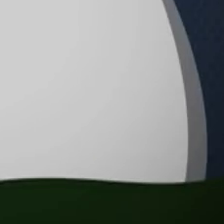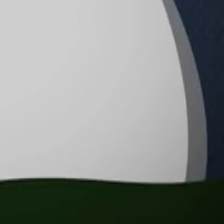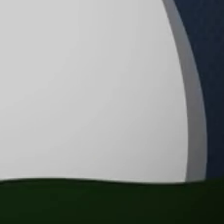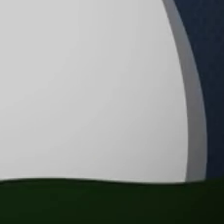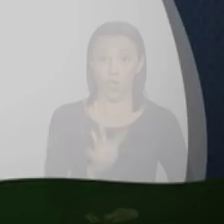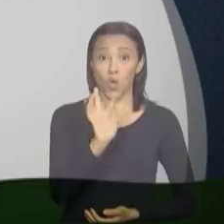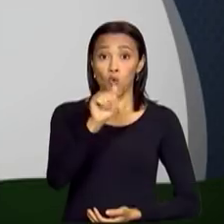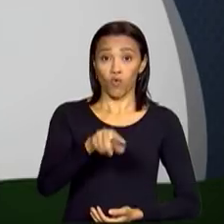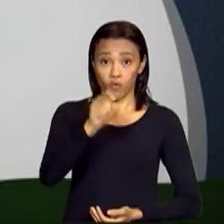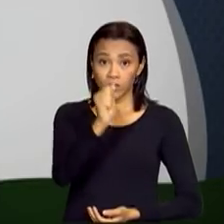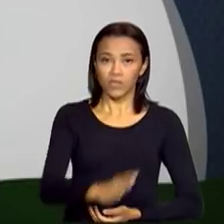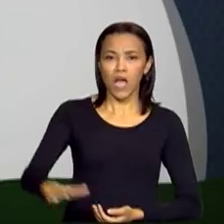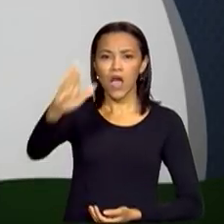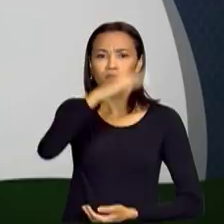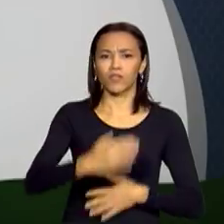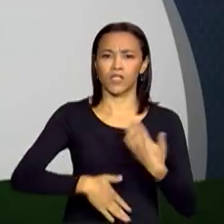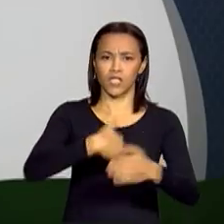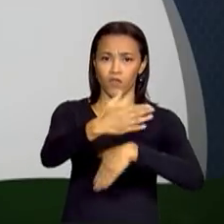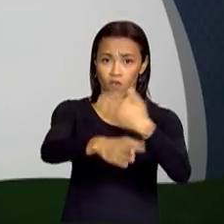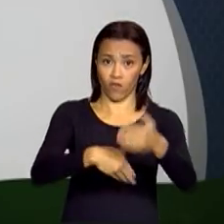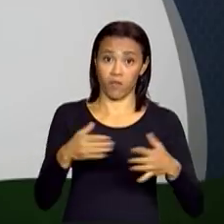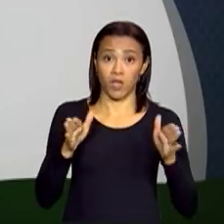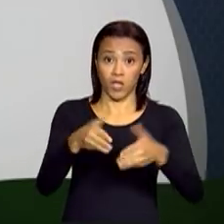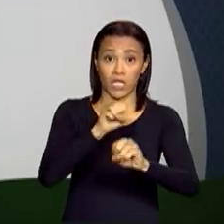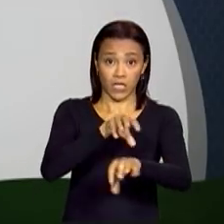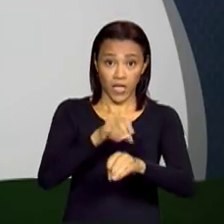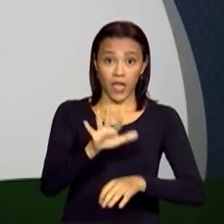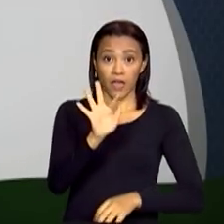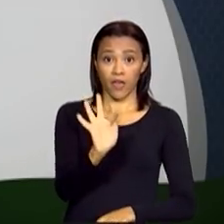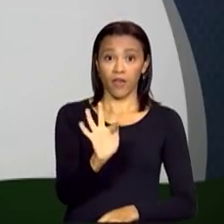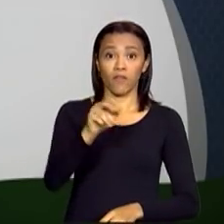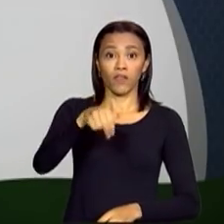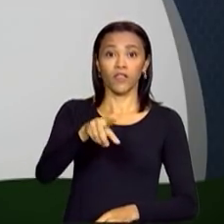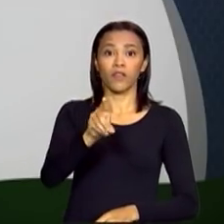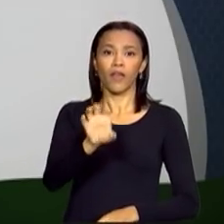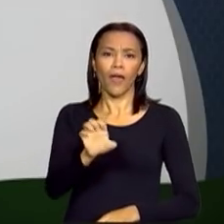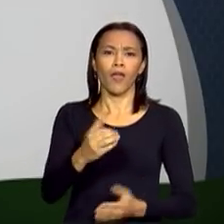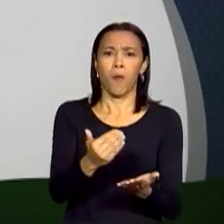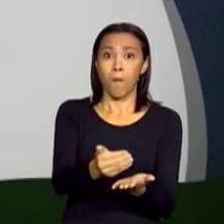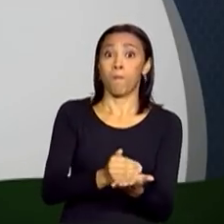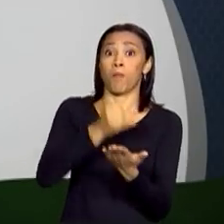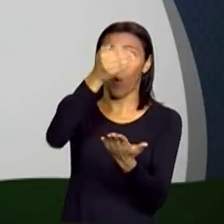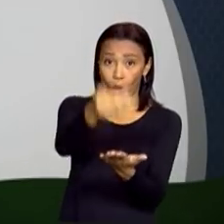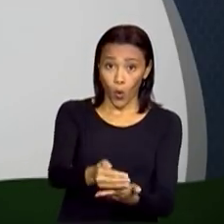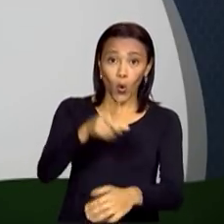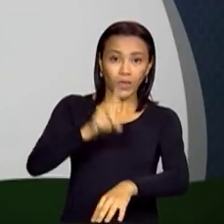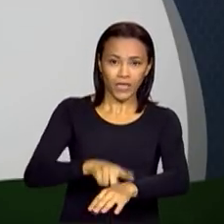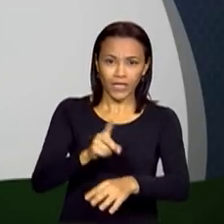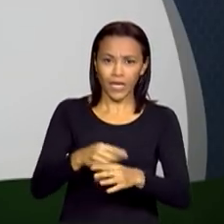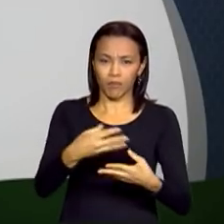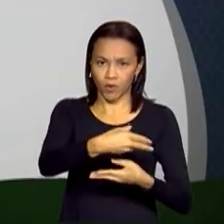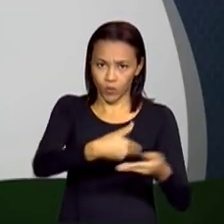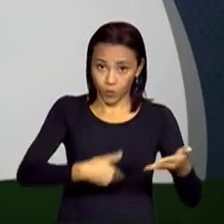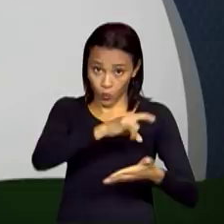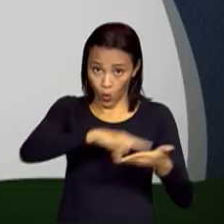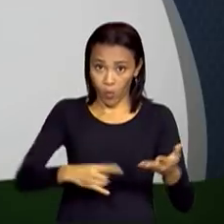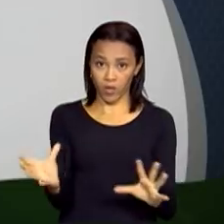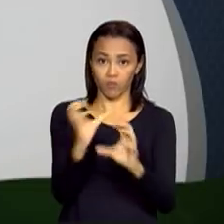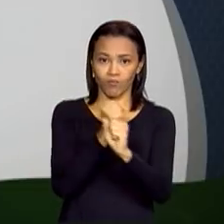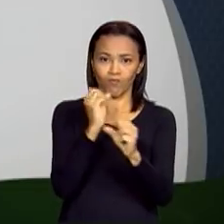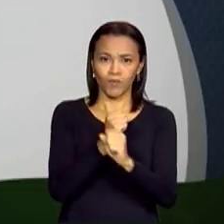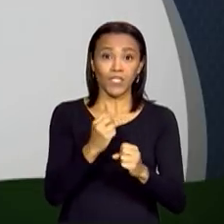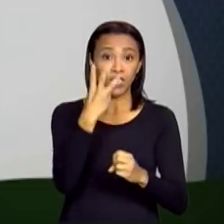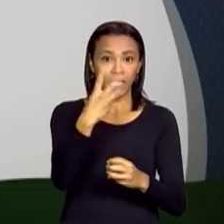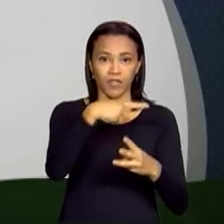O Fundo Nacional de Desenvolvimento da Educação, FNDE, prorrogou o prazo para o envio da prestação de contas de